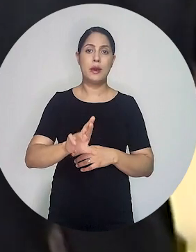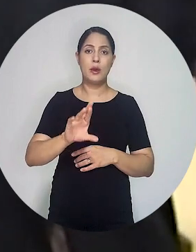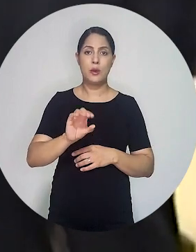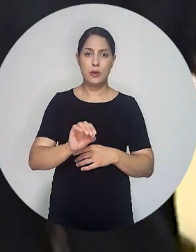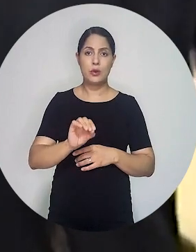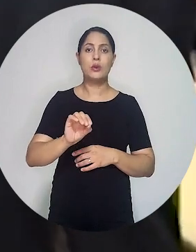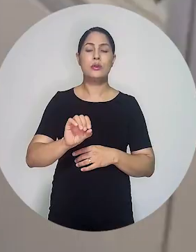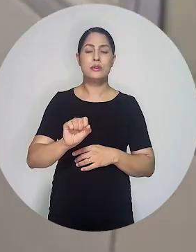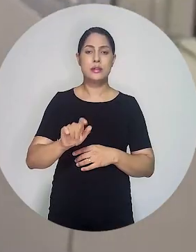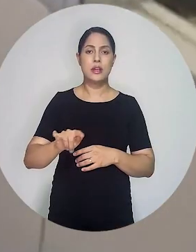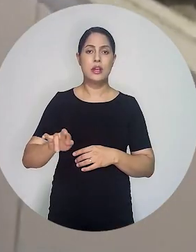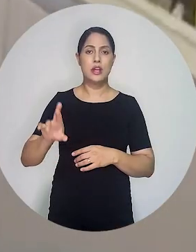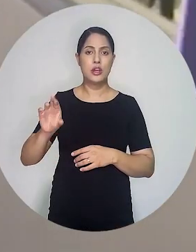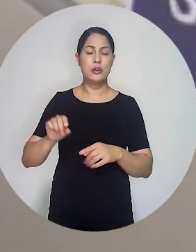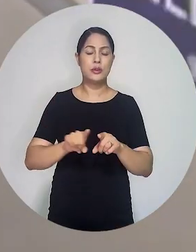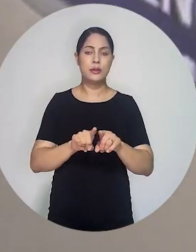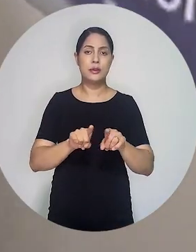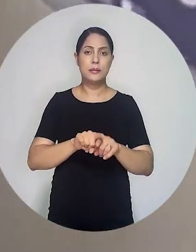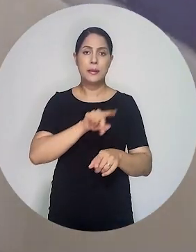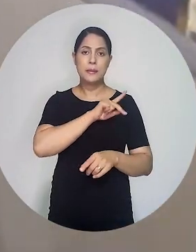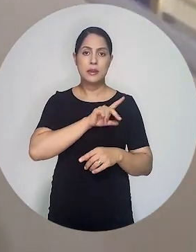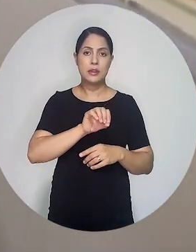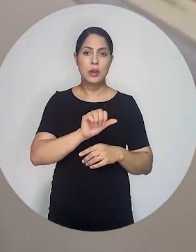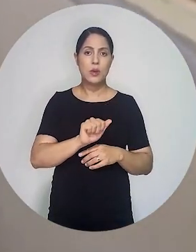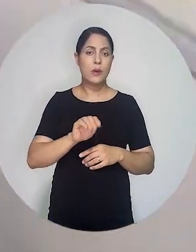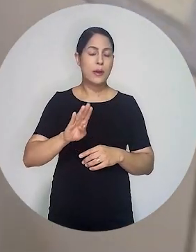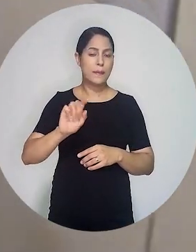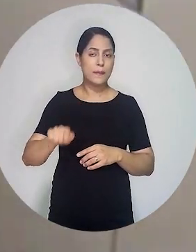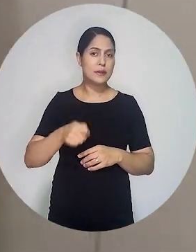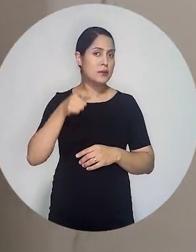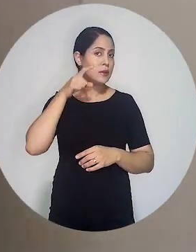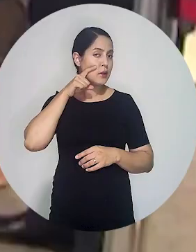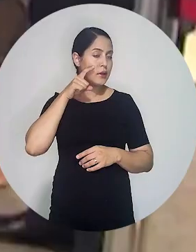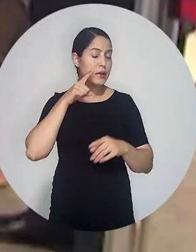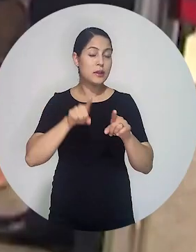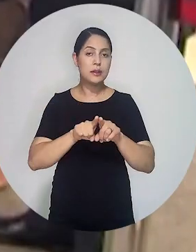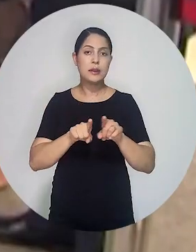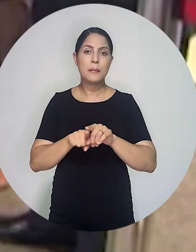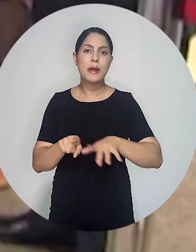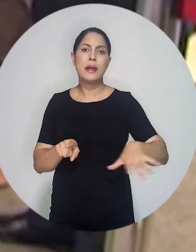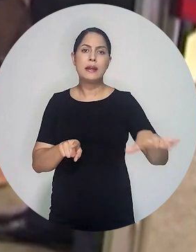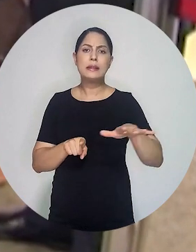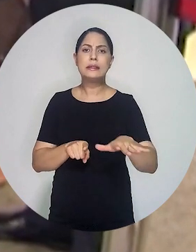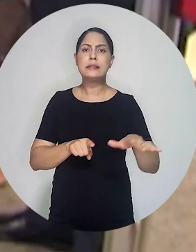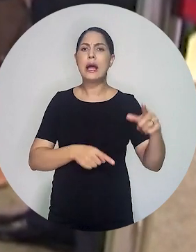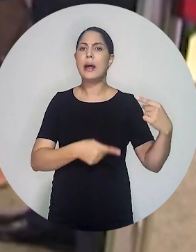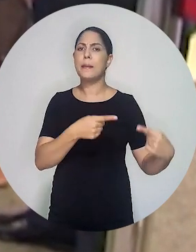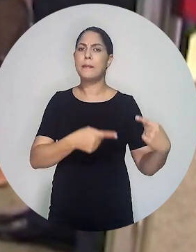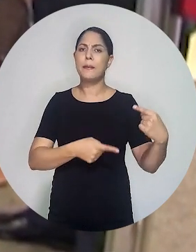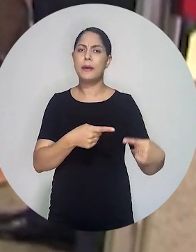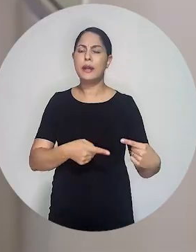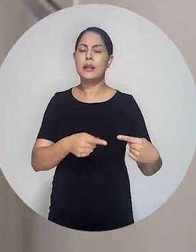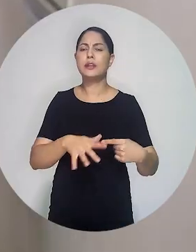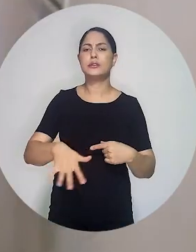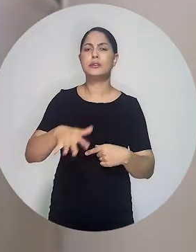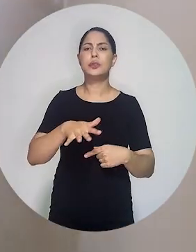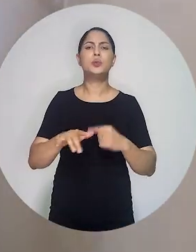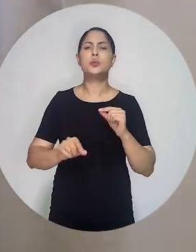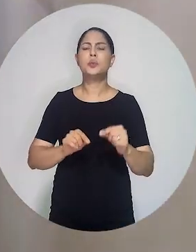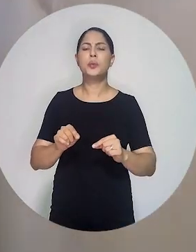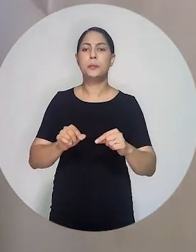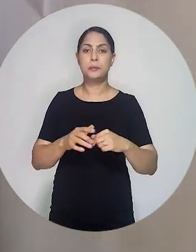Paulo Sérgio Nogueira, presidente do Conselho Federal da UAB, Beto Simonetti, representantes de partidos políticos e